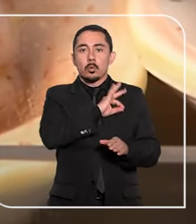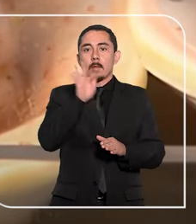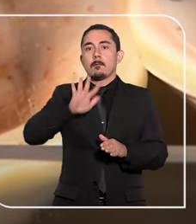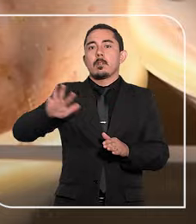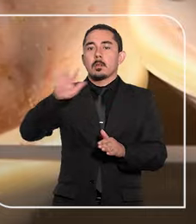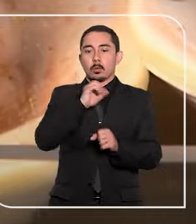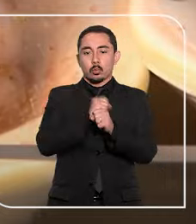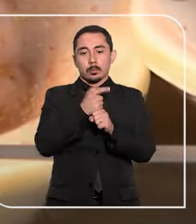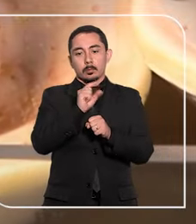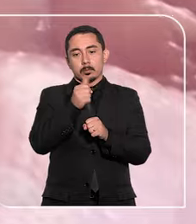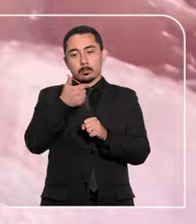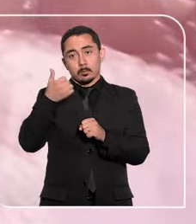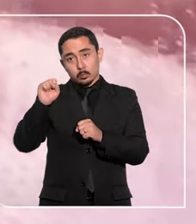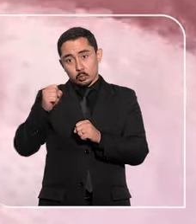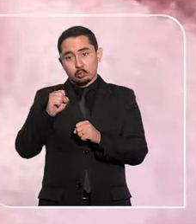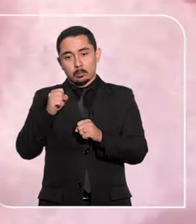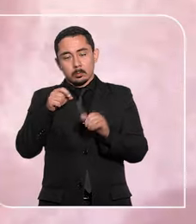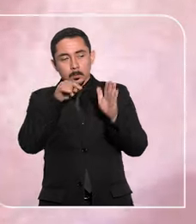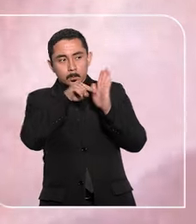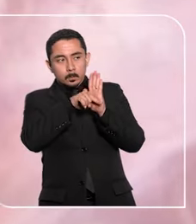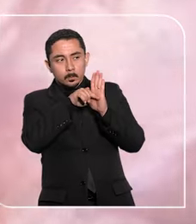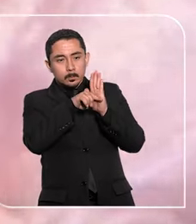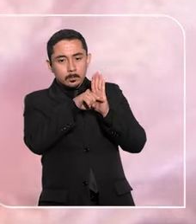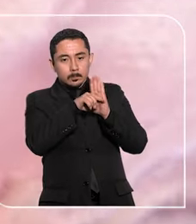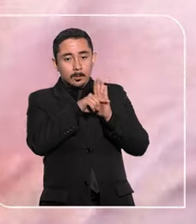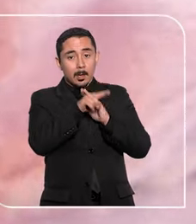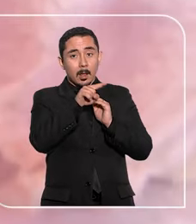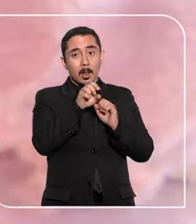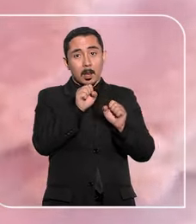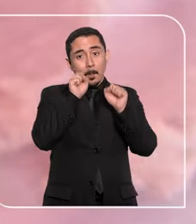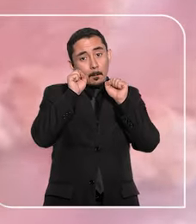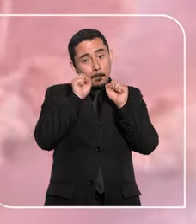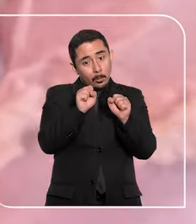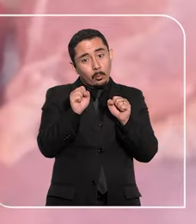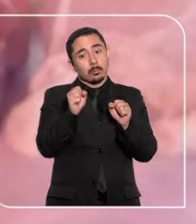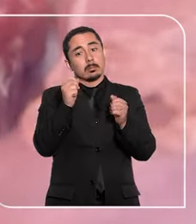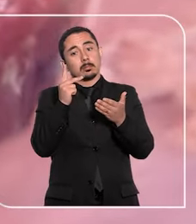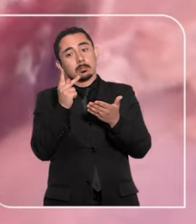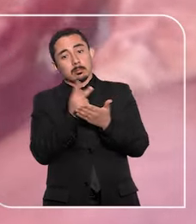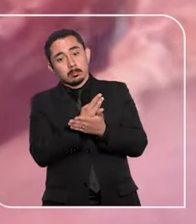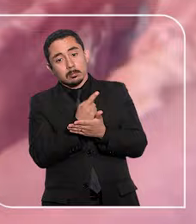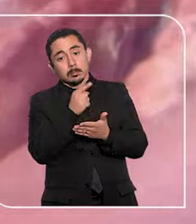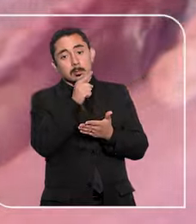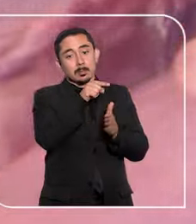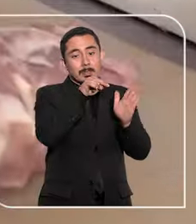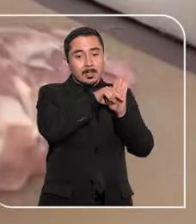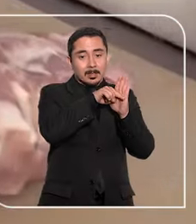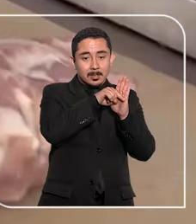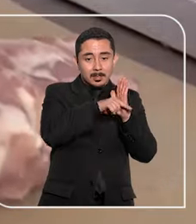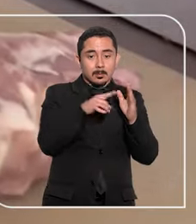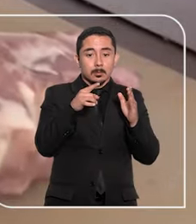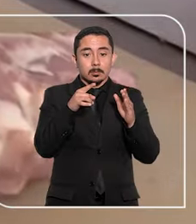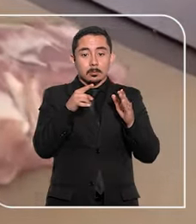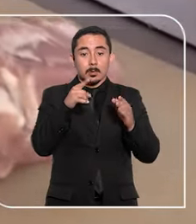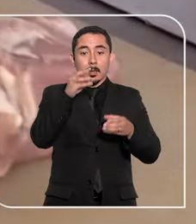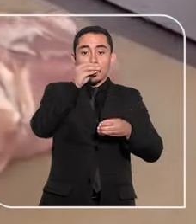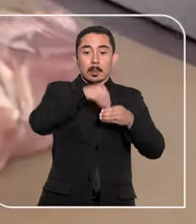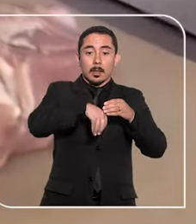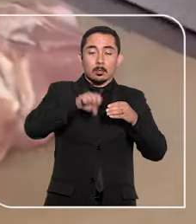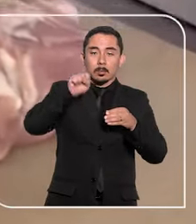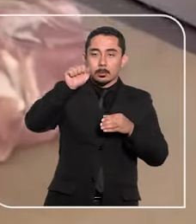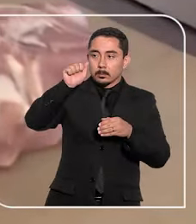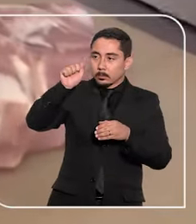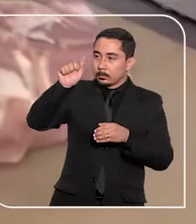Federal em 2018, que investigou supostas fraudes em resultados de exames quanto à presença da